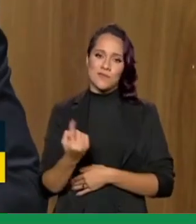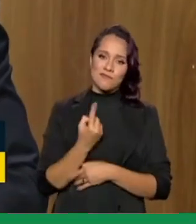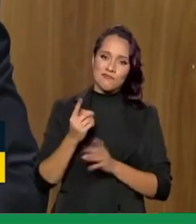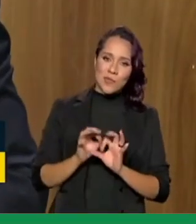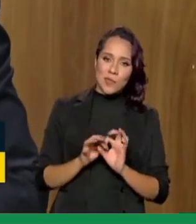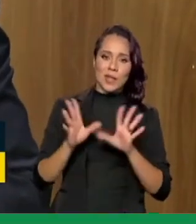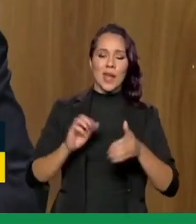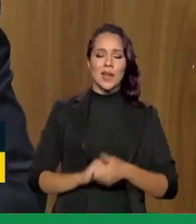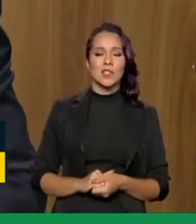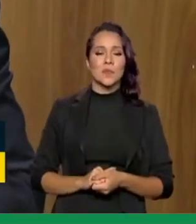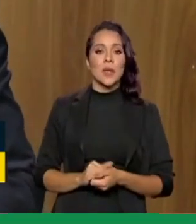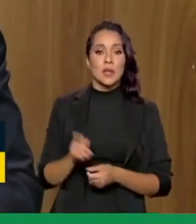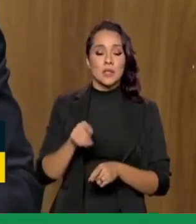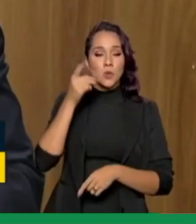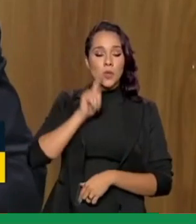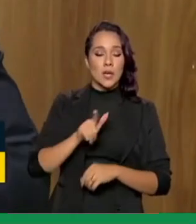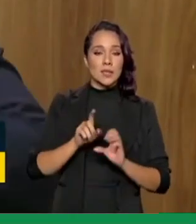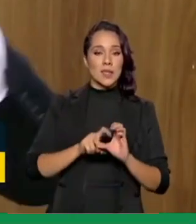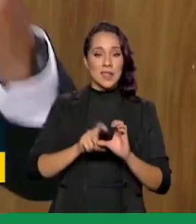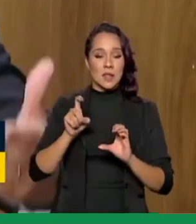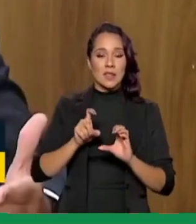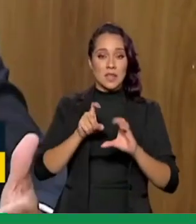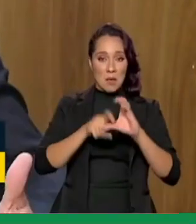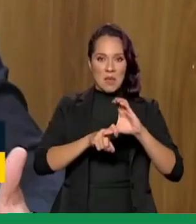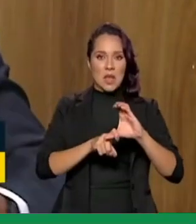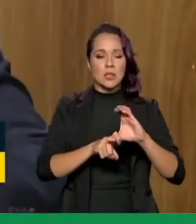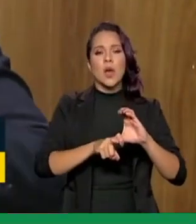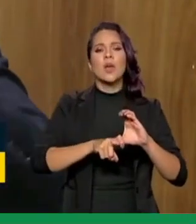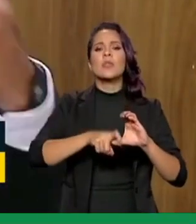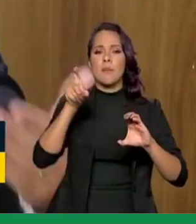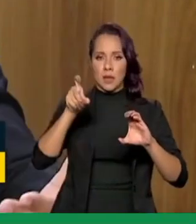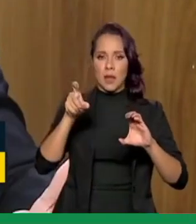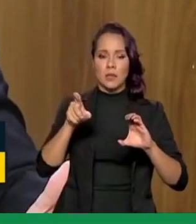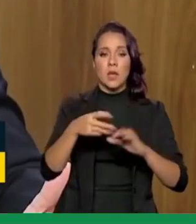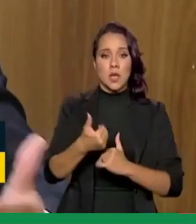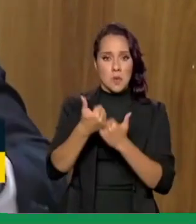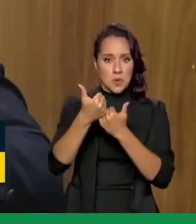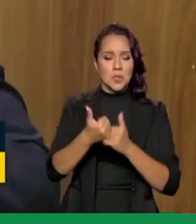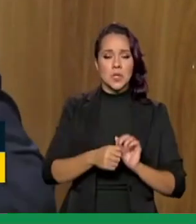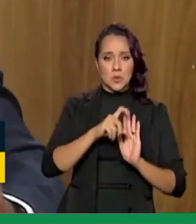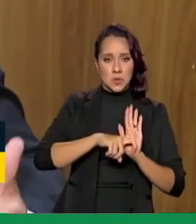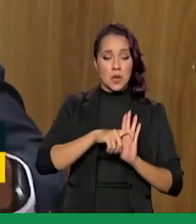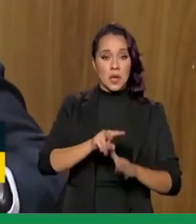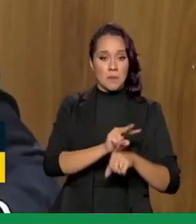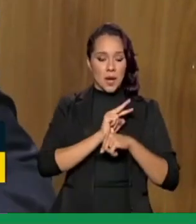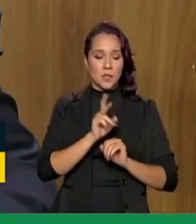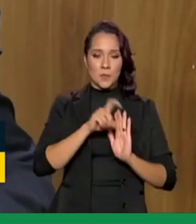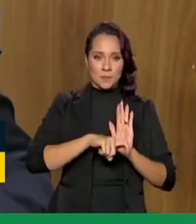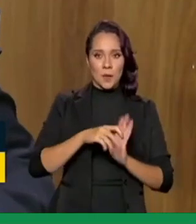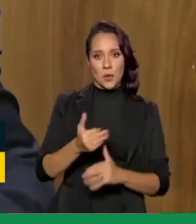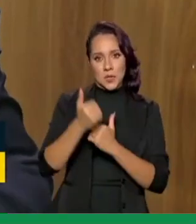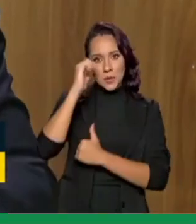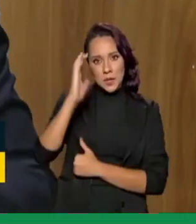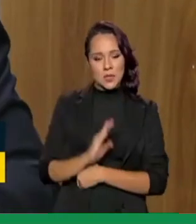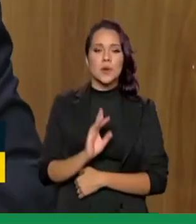Criamos rampas de emancipação que estão disponíveis e o auxílio consignado, o empréstimo consignado do Auxílio Brasil,